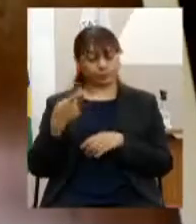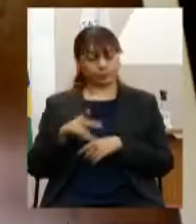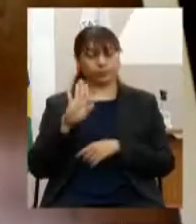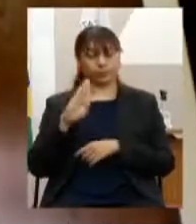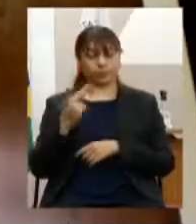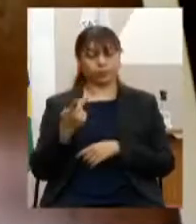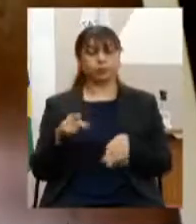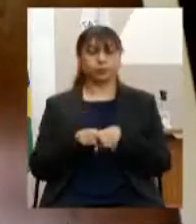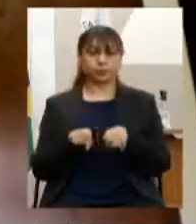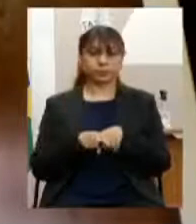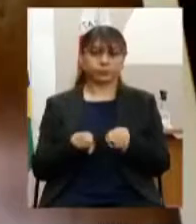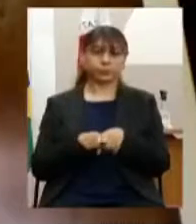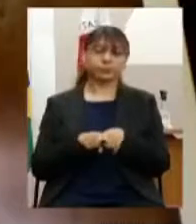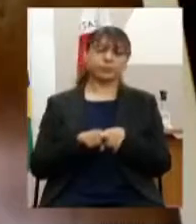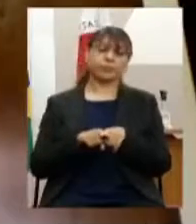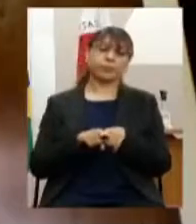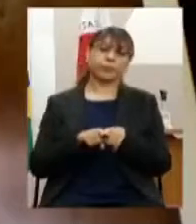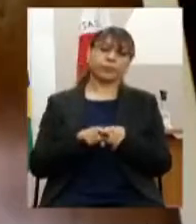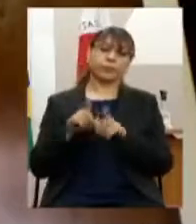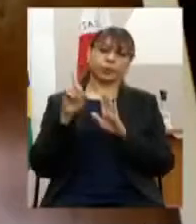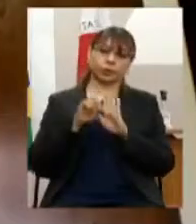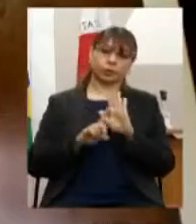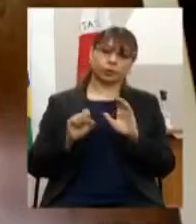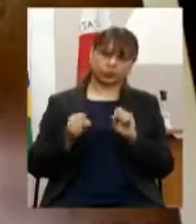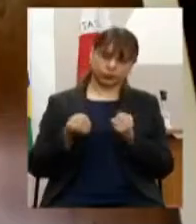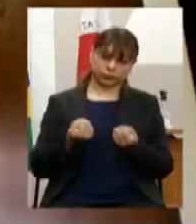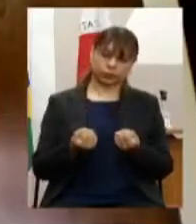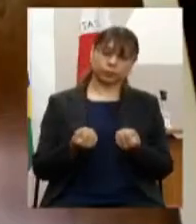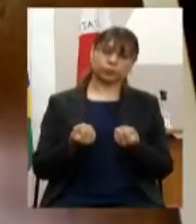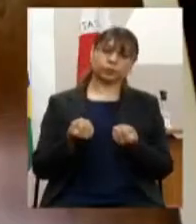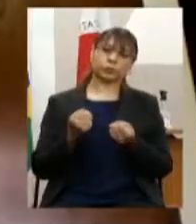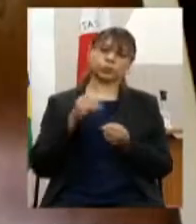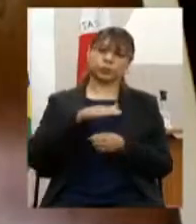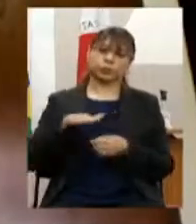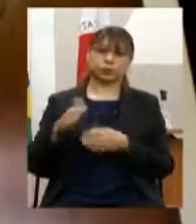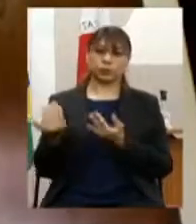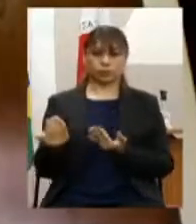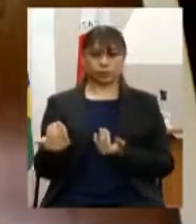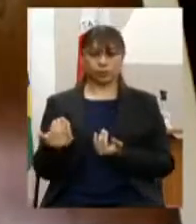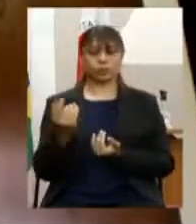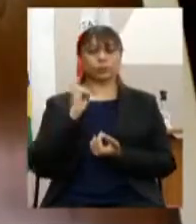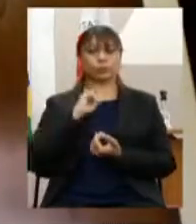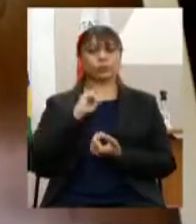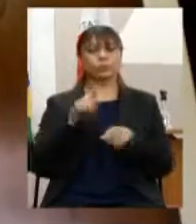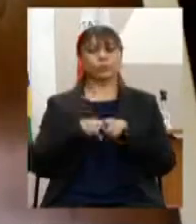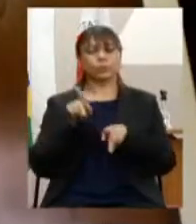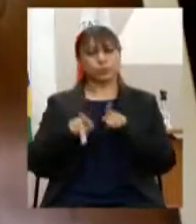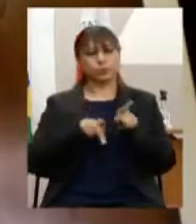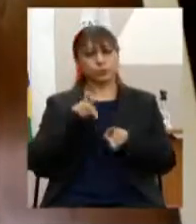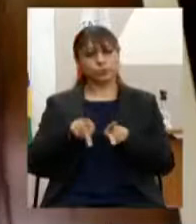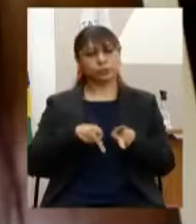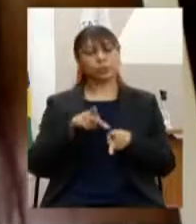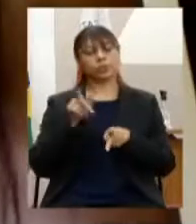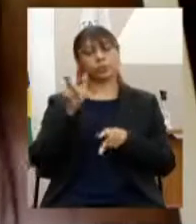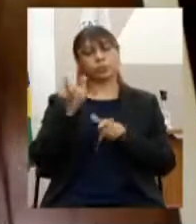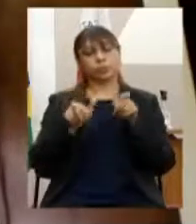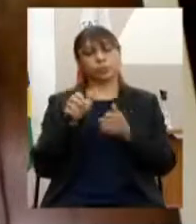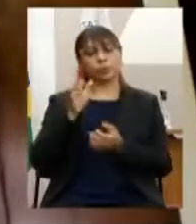defesa dos direitos da criança e do adolescente de minas gerais a pastoral da pessoa idosa